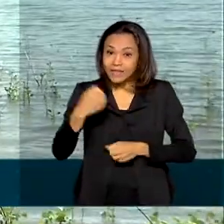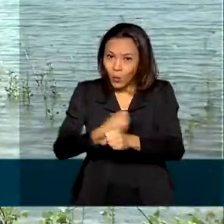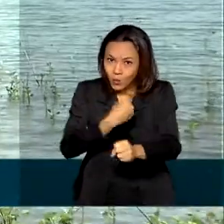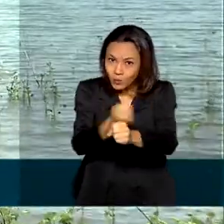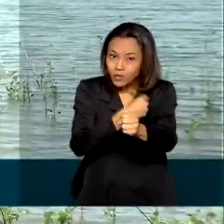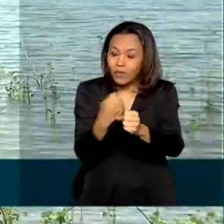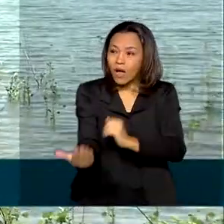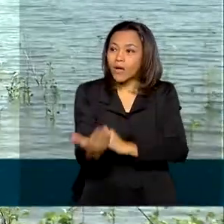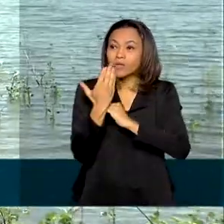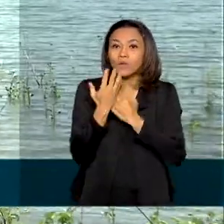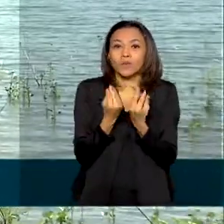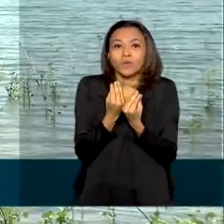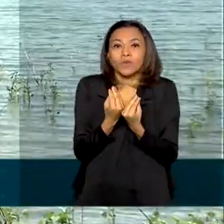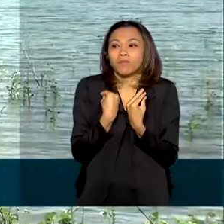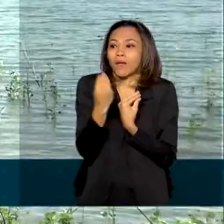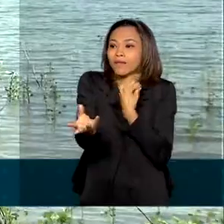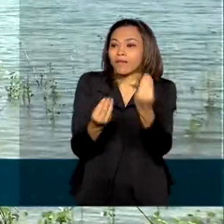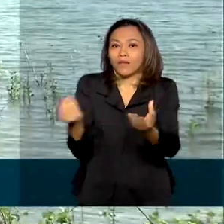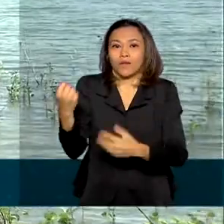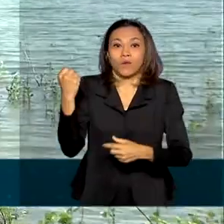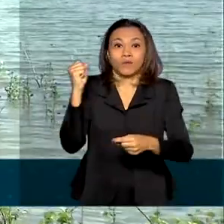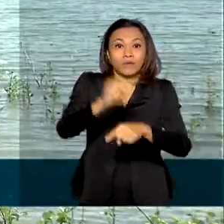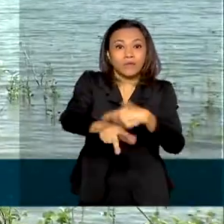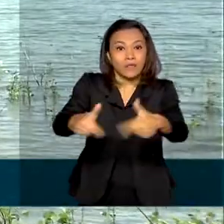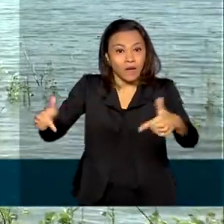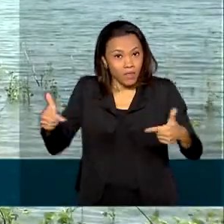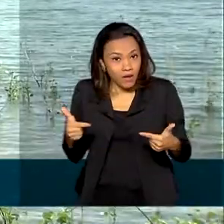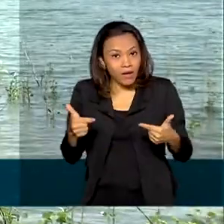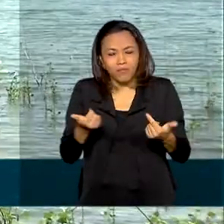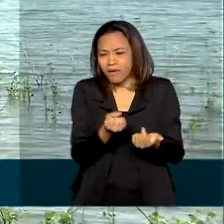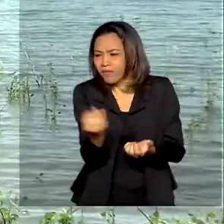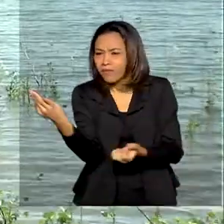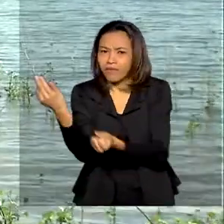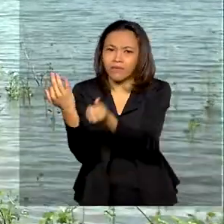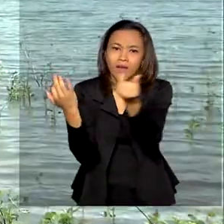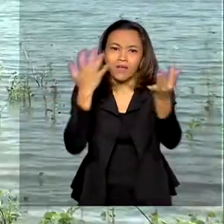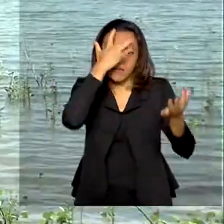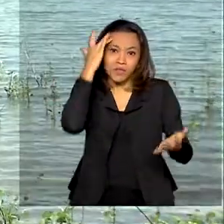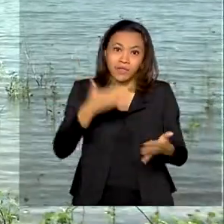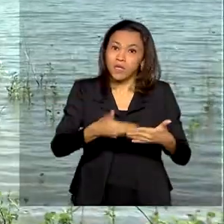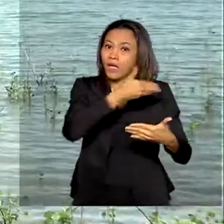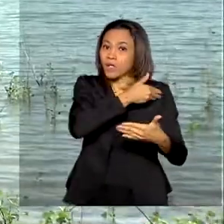cidades, que deu profissão. Deu profissão a milhares de sertaneias que não tinham profissão. Tchau! Tchau! Tchau! Obrigado.